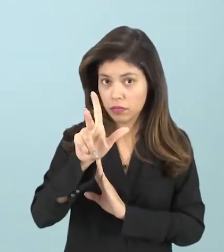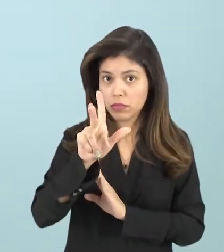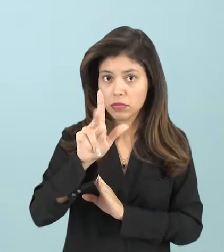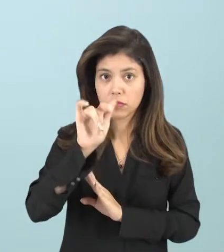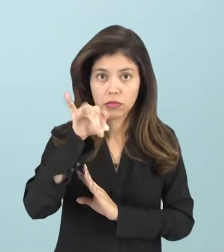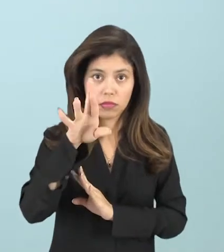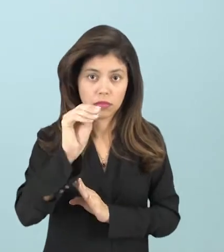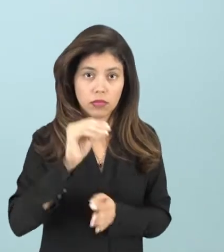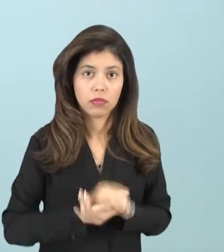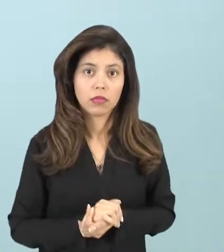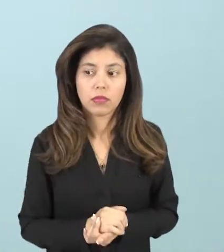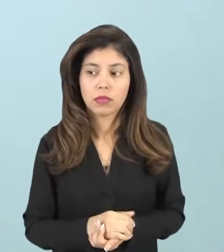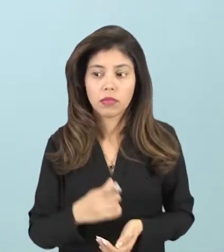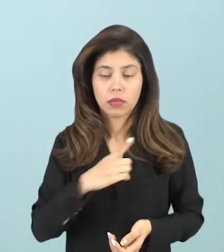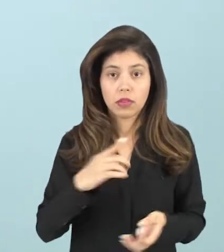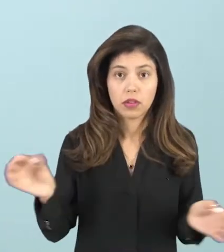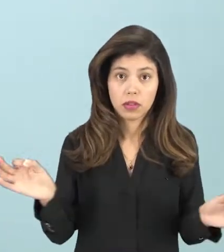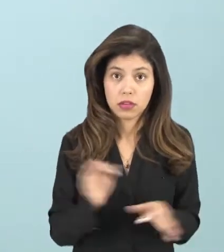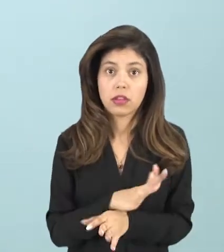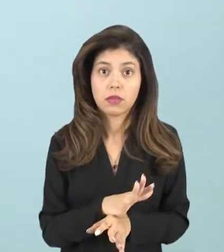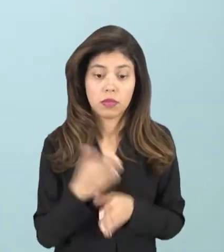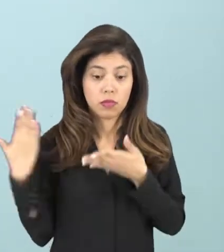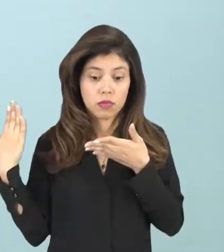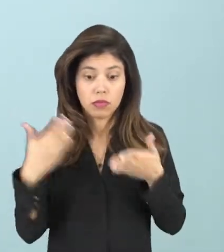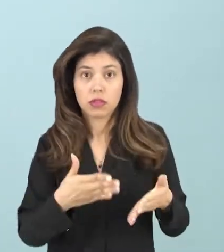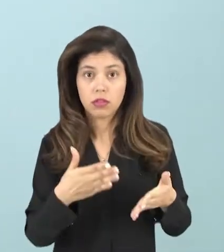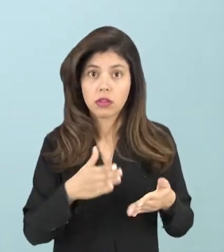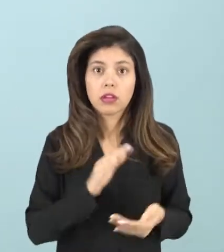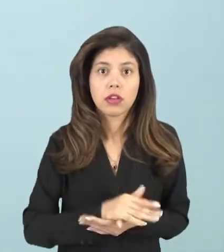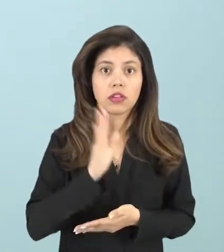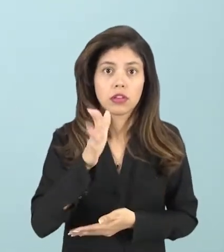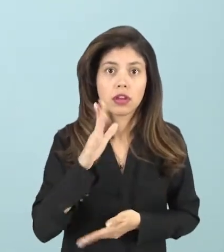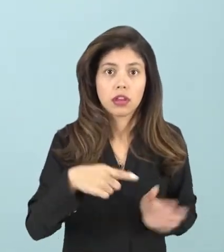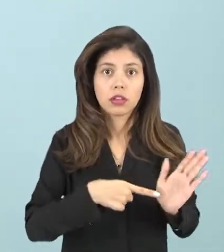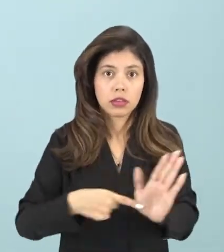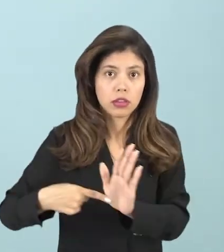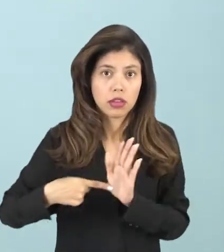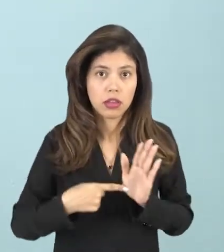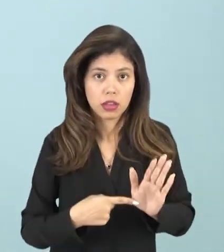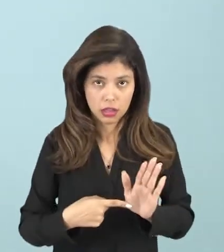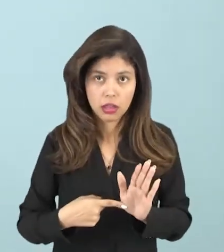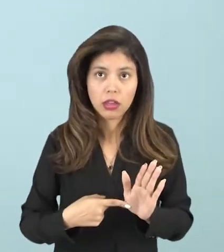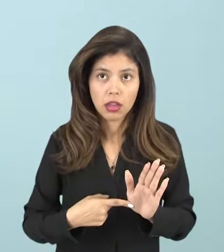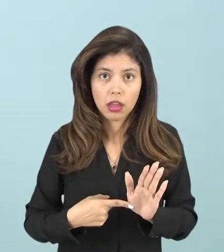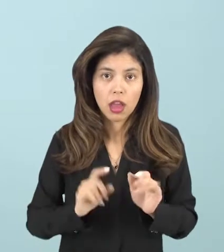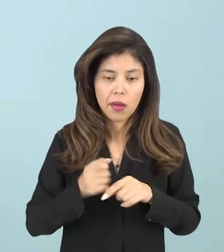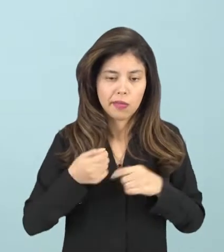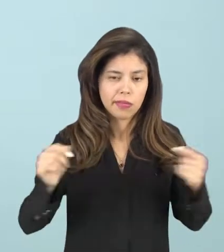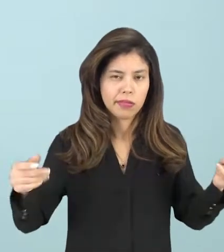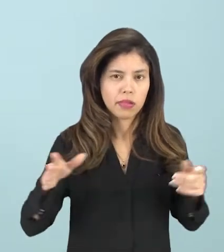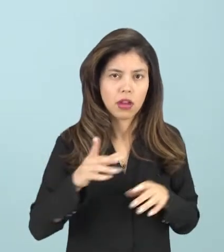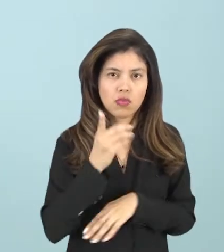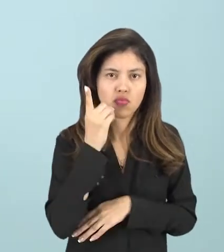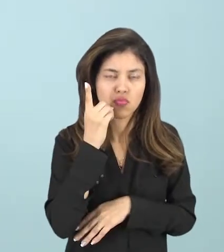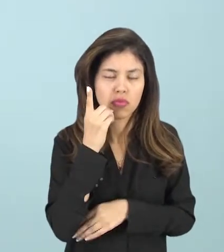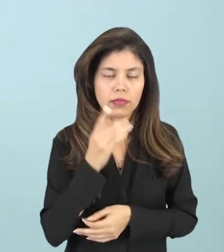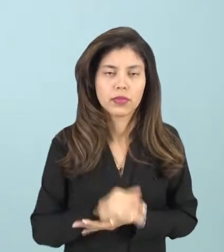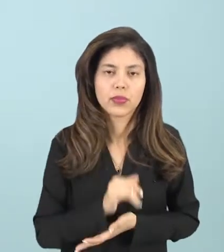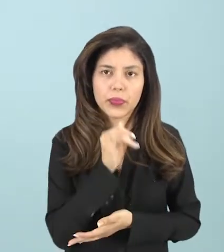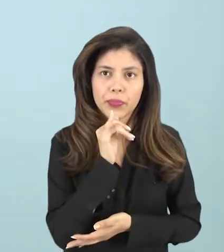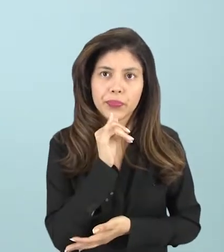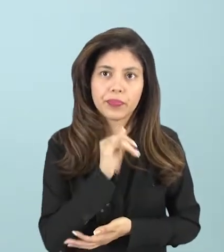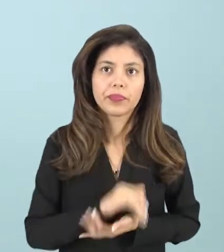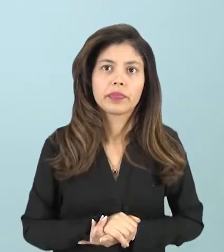acabam sendo estabelecidos e já são estabelecidos, digamos assim, de longa data. Por exemplo,